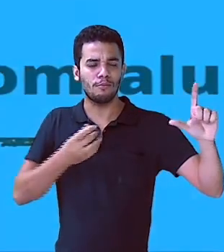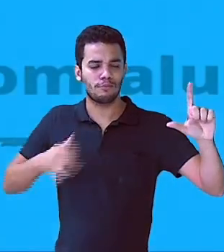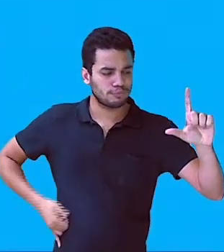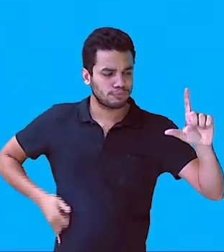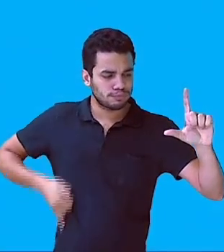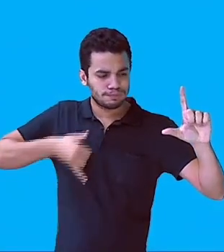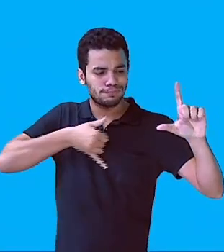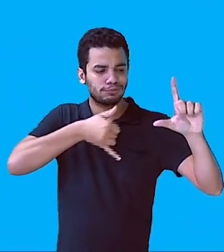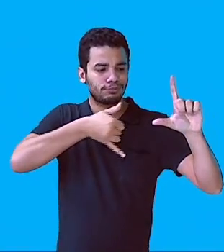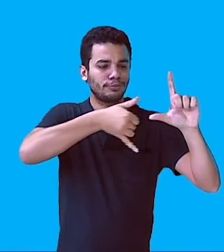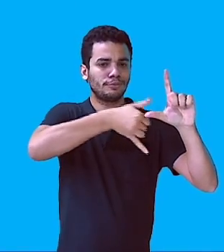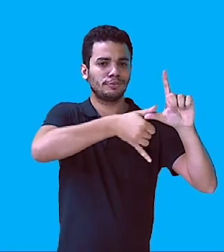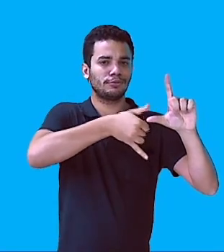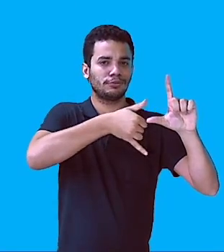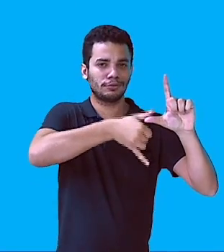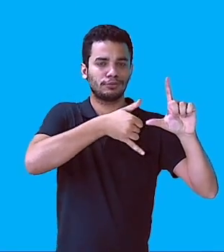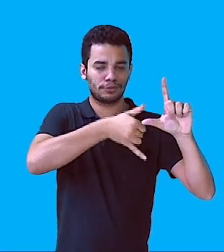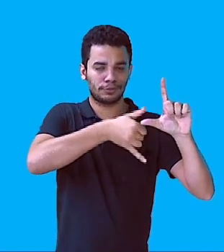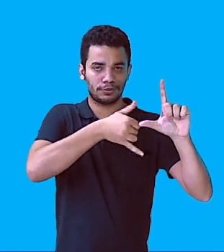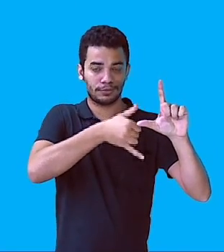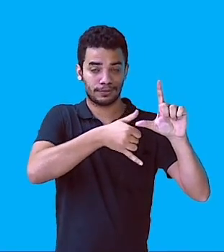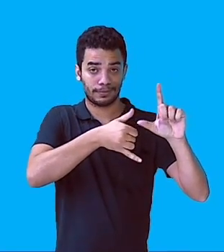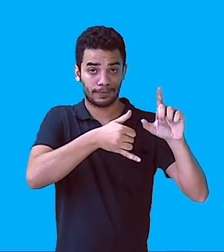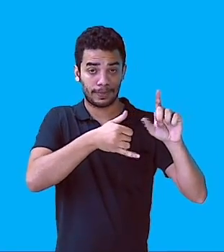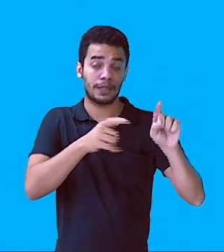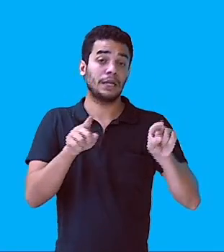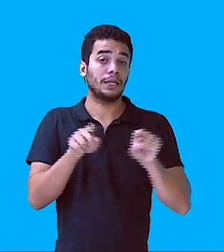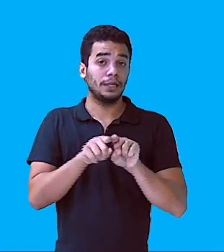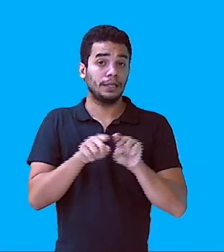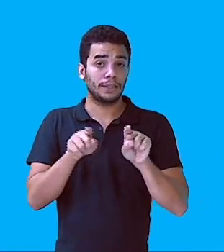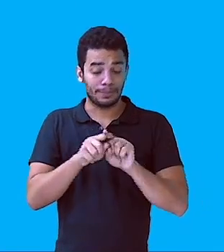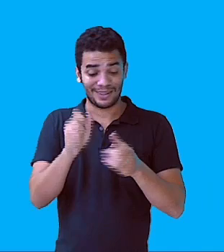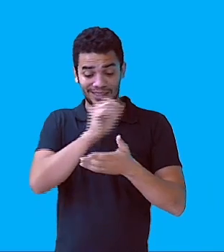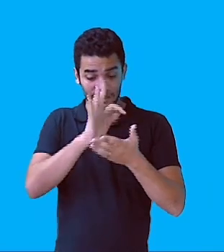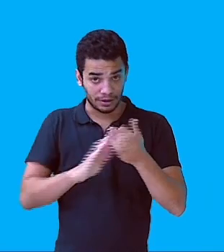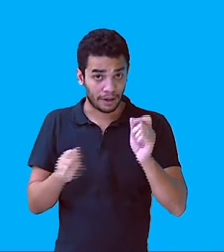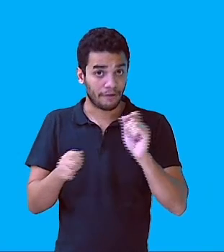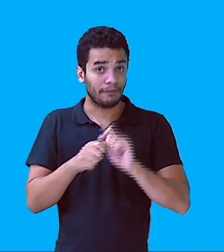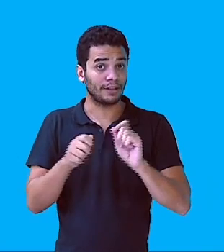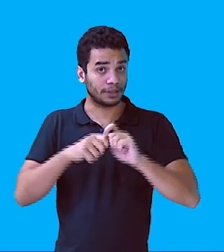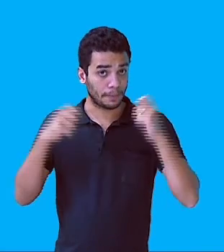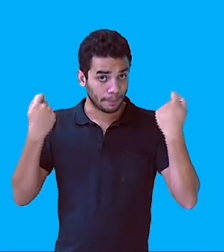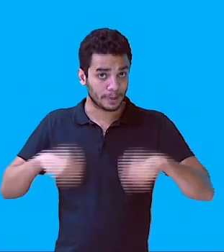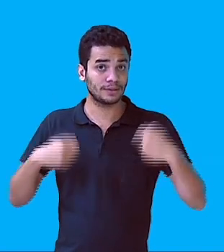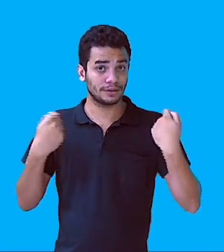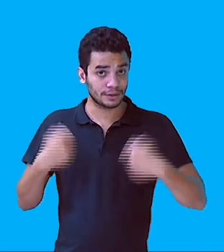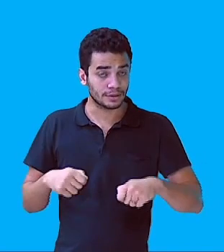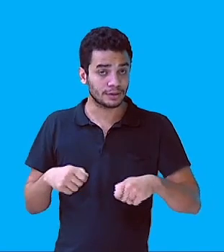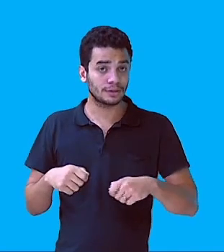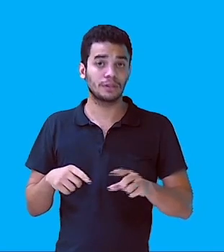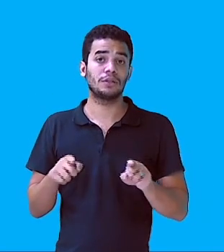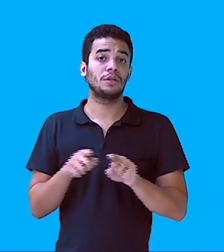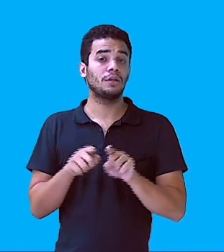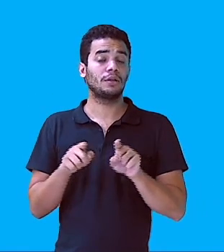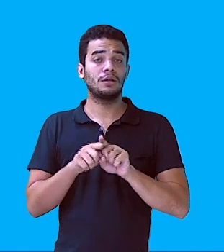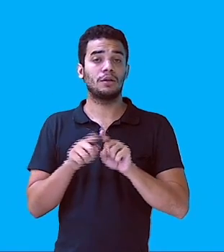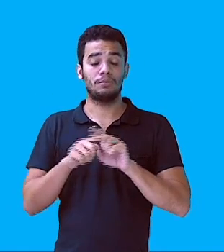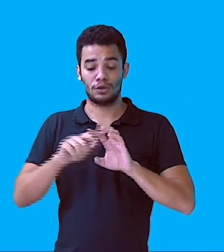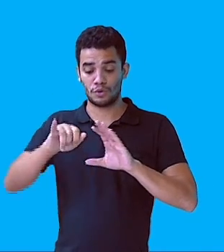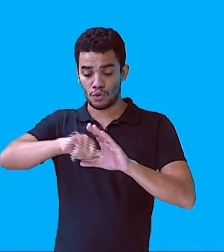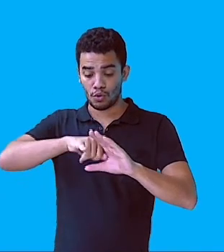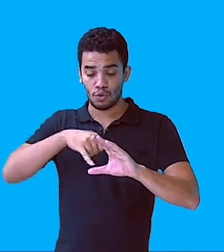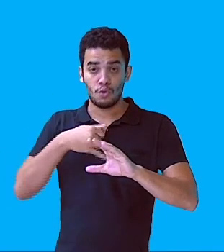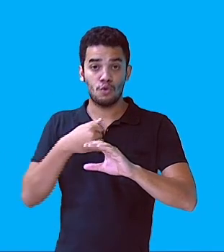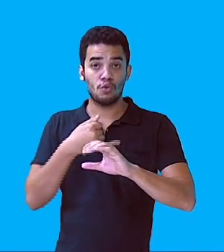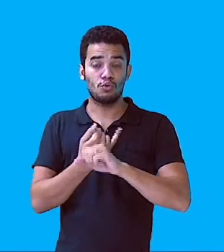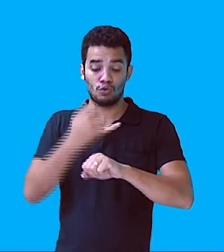celular, o QR Code no canto da tela. Não deixem de realizar as atividades. Não se esqueçam, se inscrevam no nosso